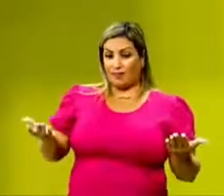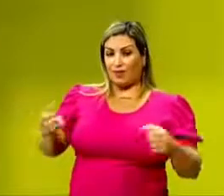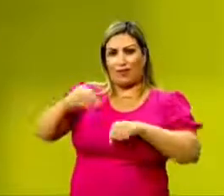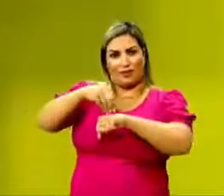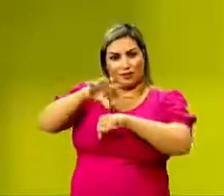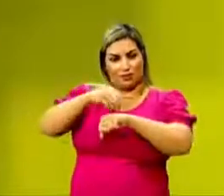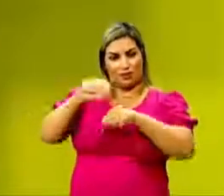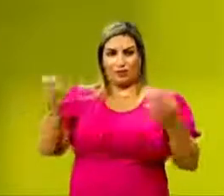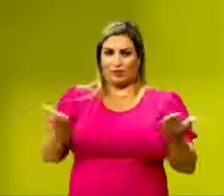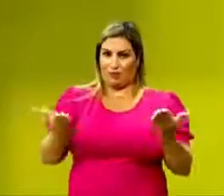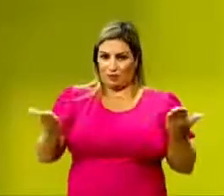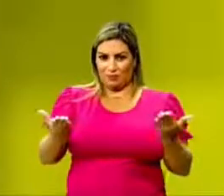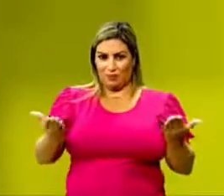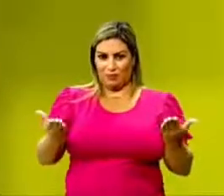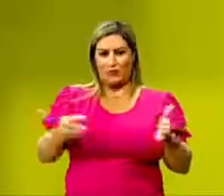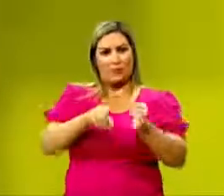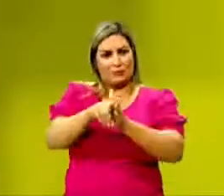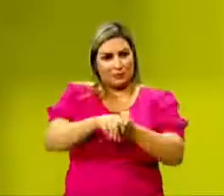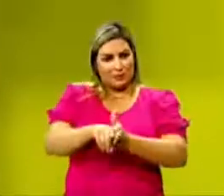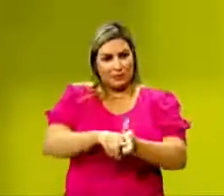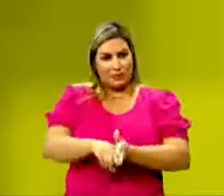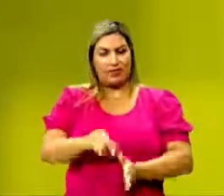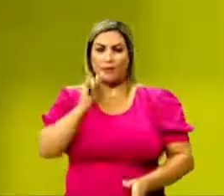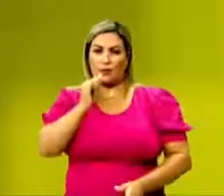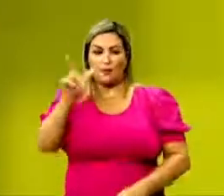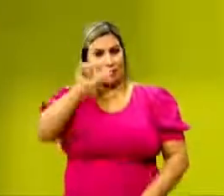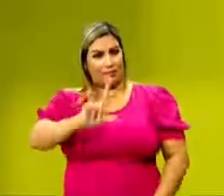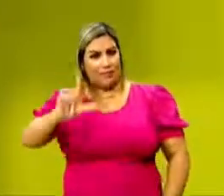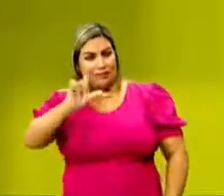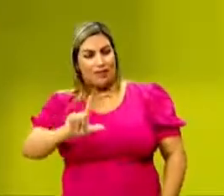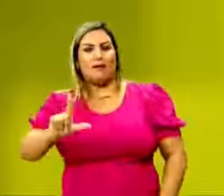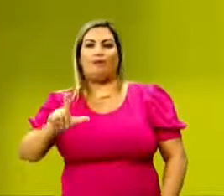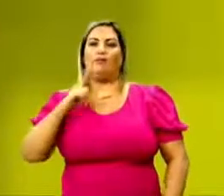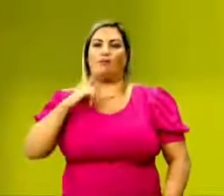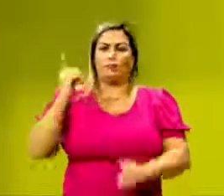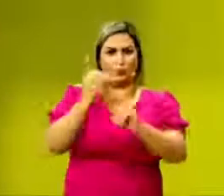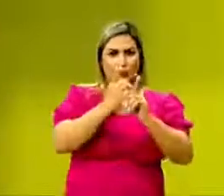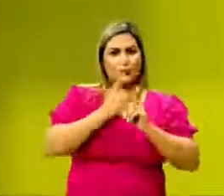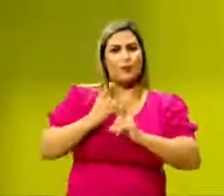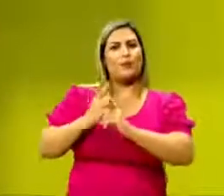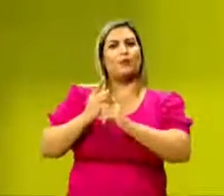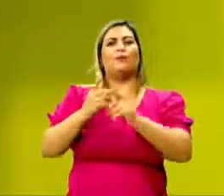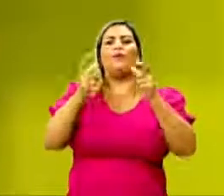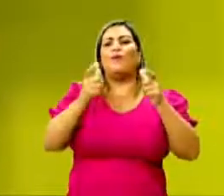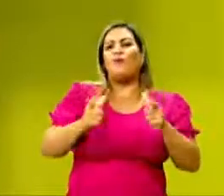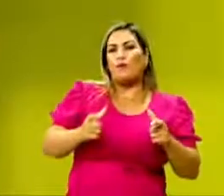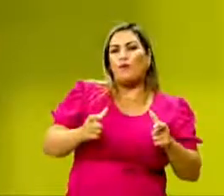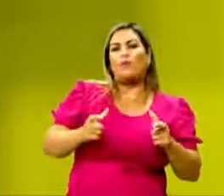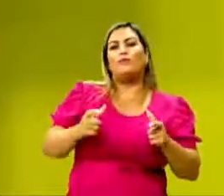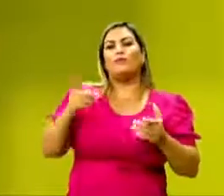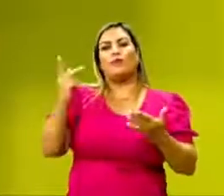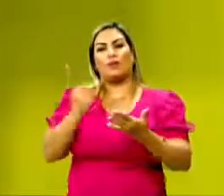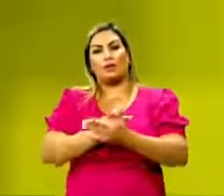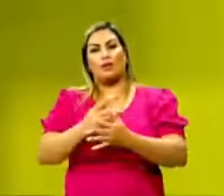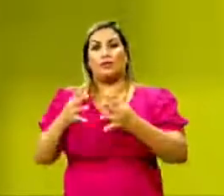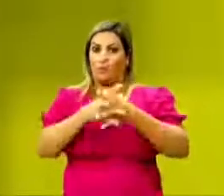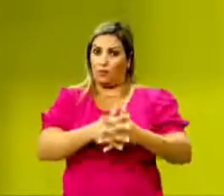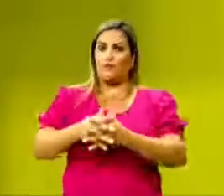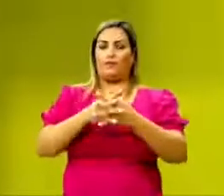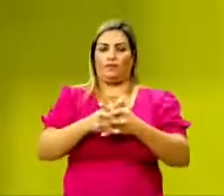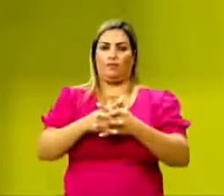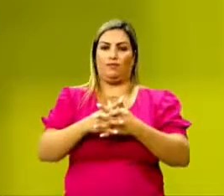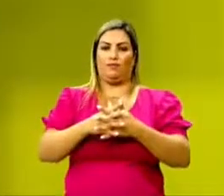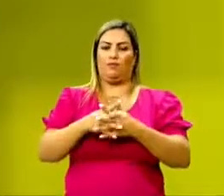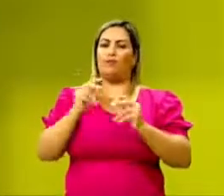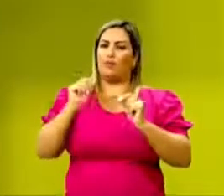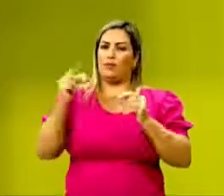essas são as dicas para hoje. Pesquise em contos literários, procure identificar onde está o conflito, o que gera